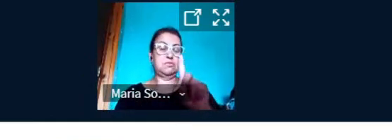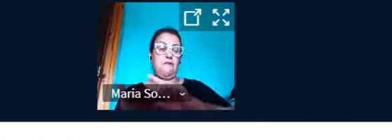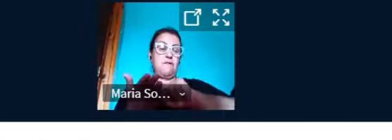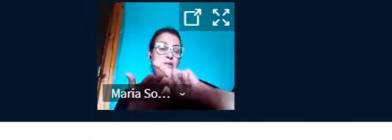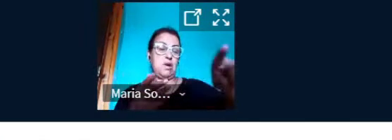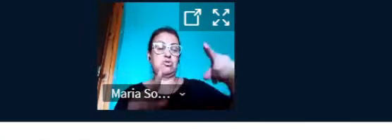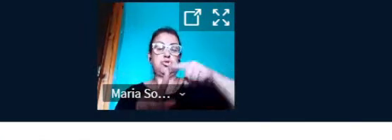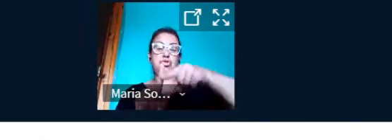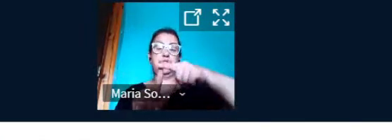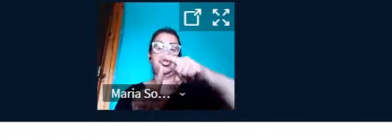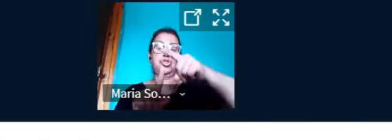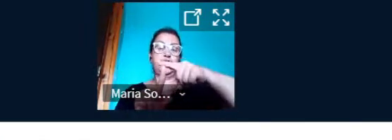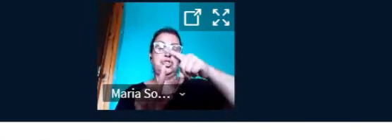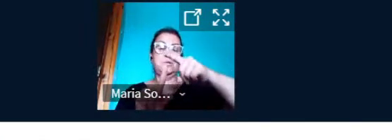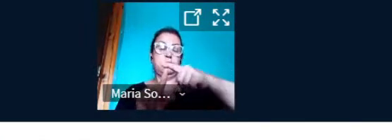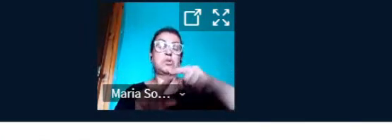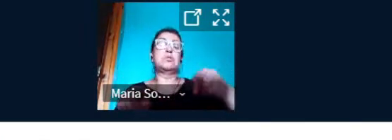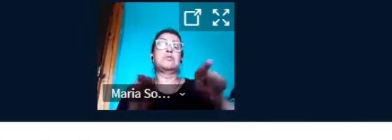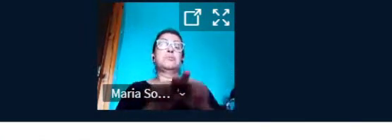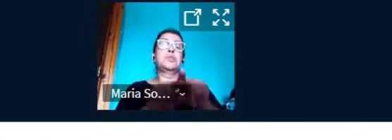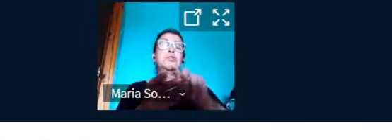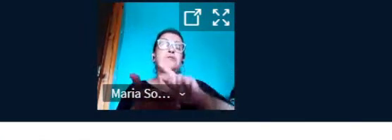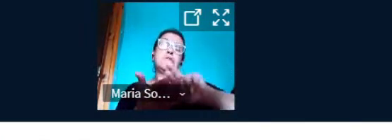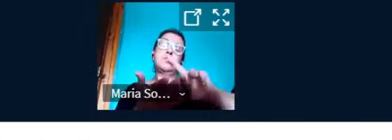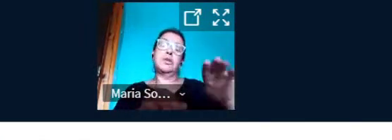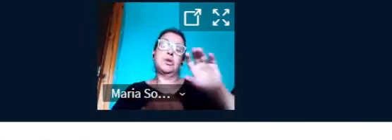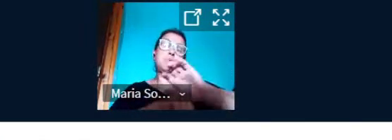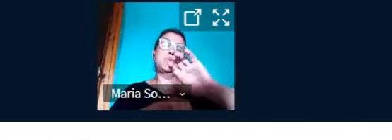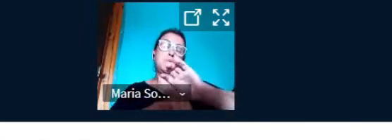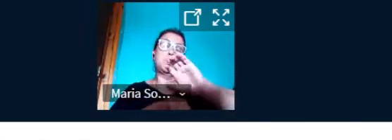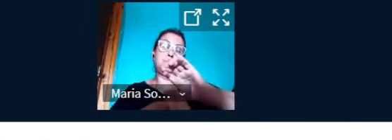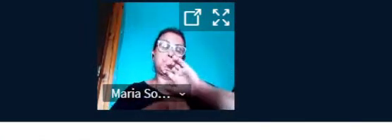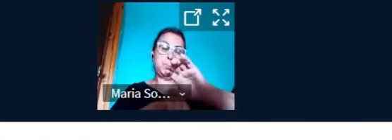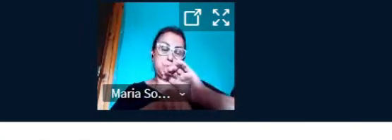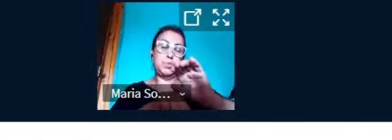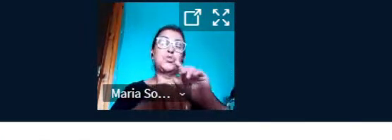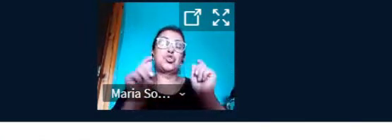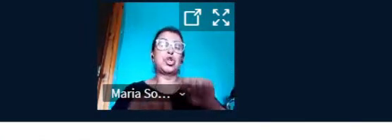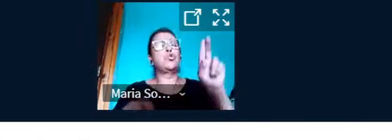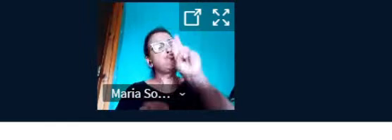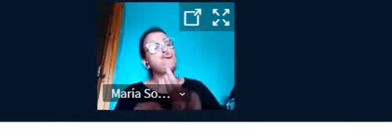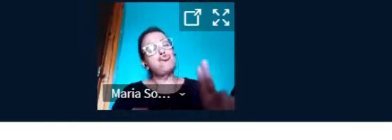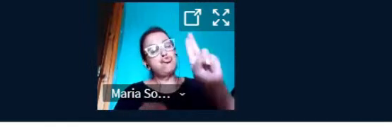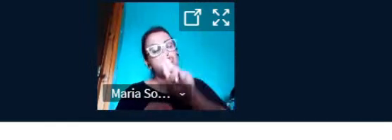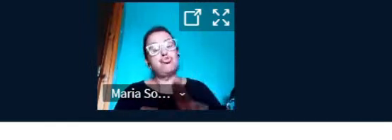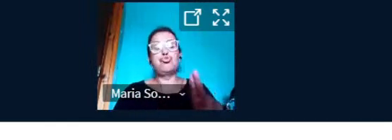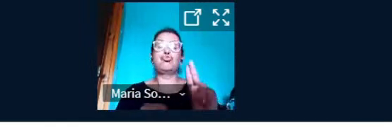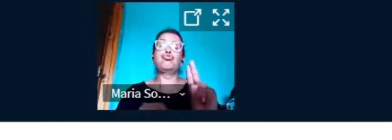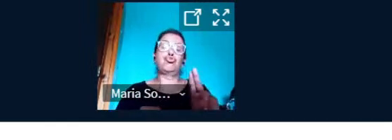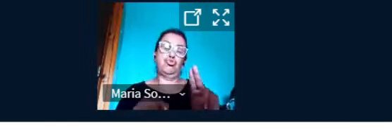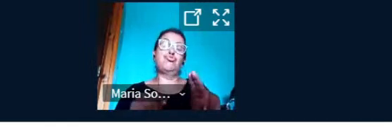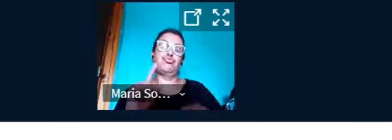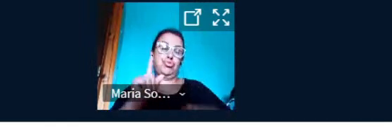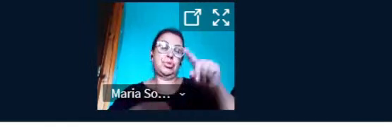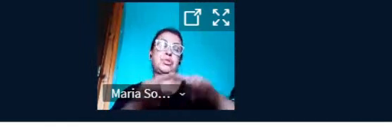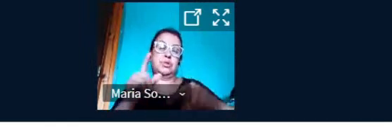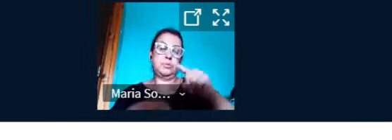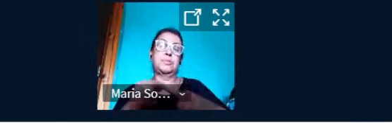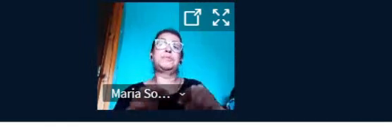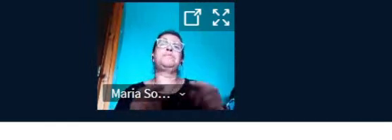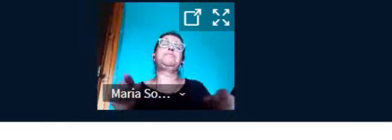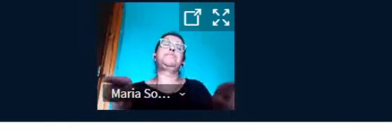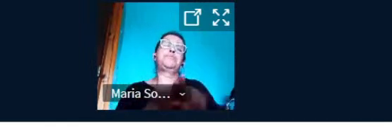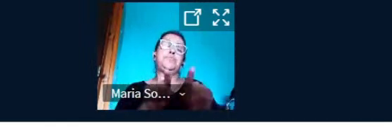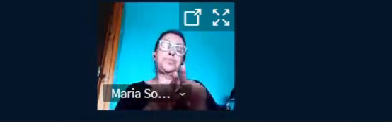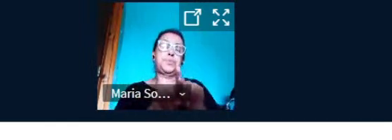já utilizam dessas ferramentas de gráfica digital e decorrente disso, vem sendo propósito os minicursos de oficinas desde